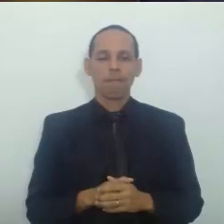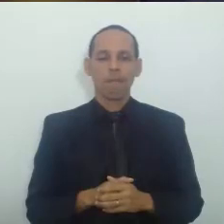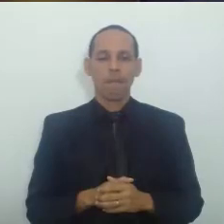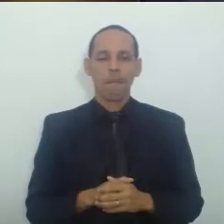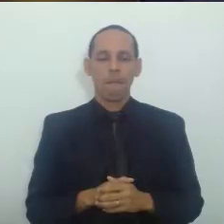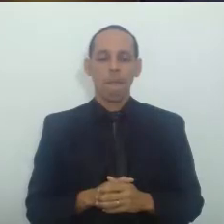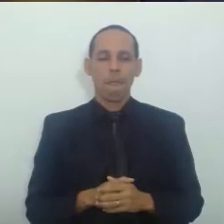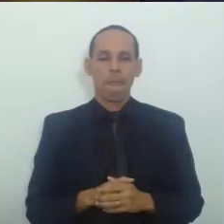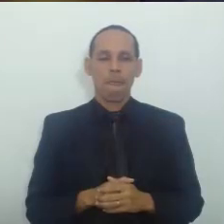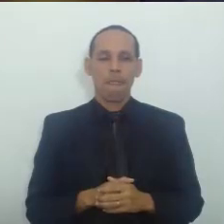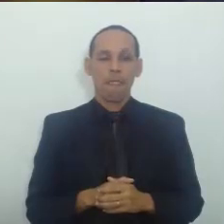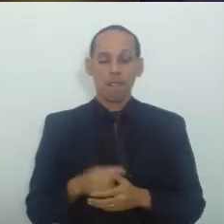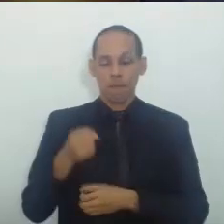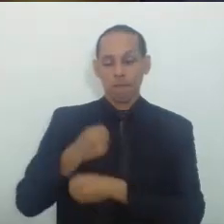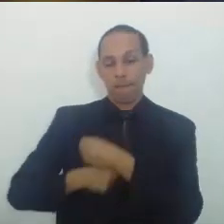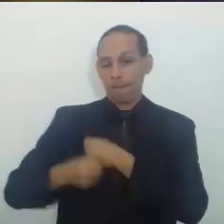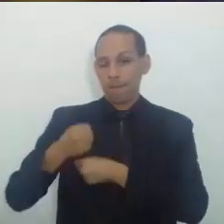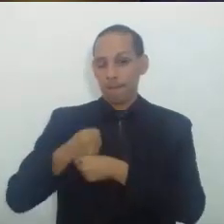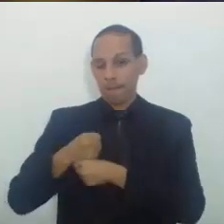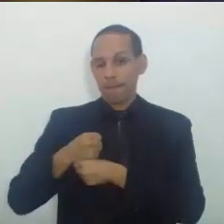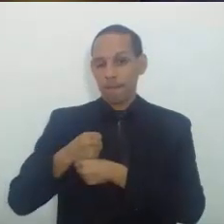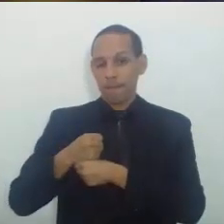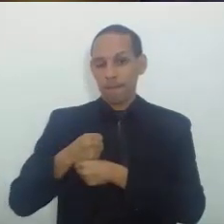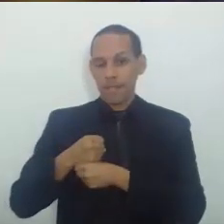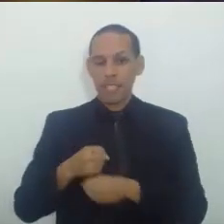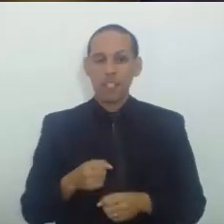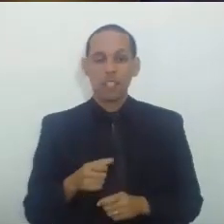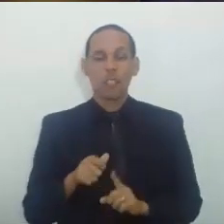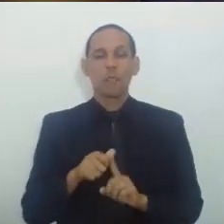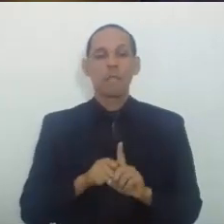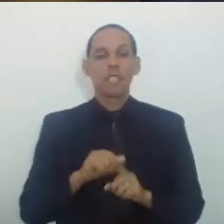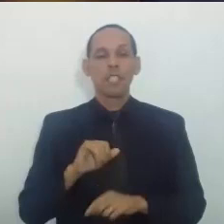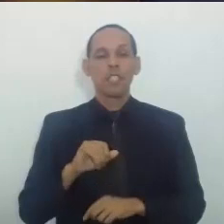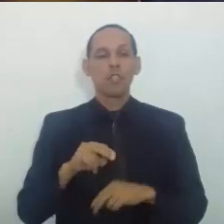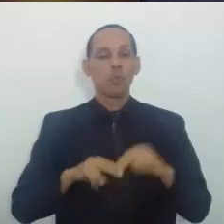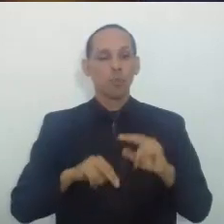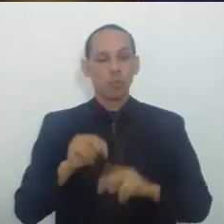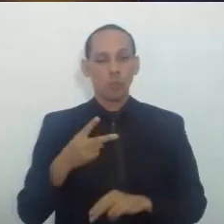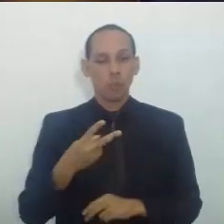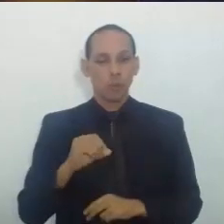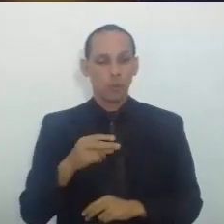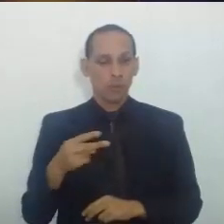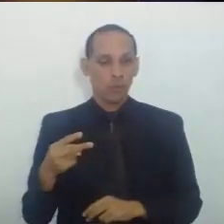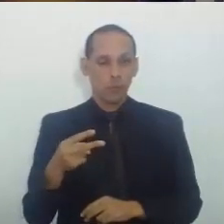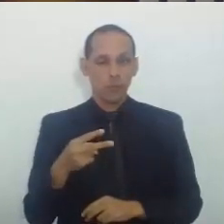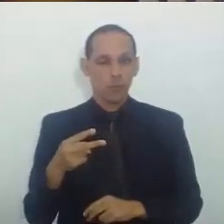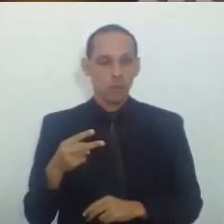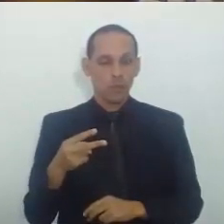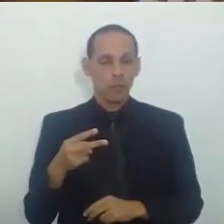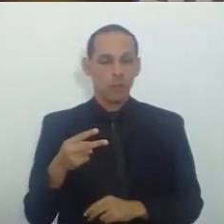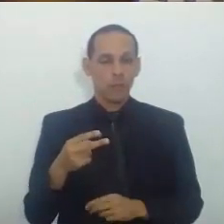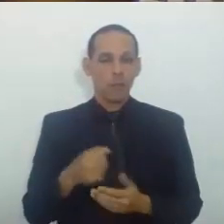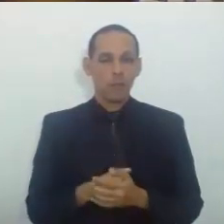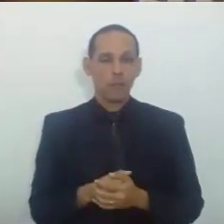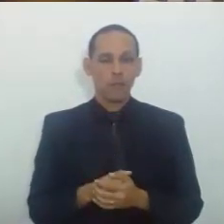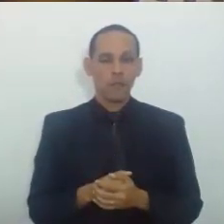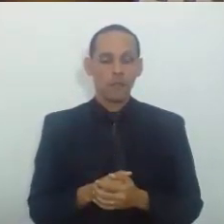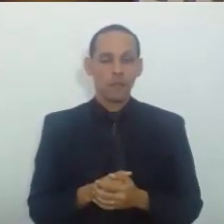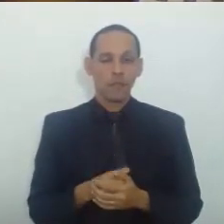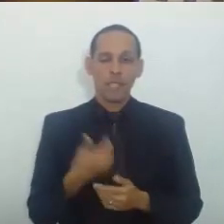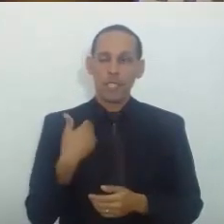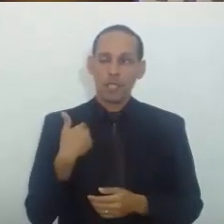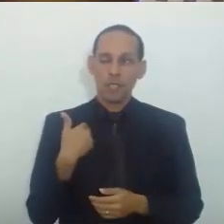No ano passado Em 7 de julho De 2022 Eu concedi Um Agravo de instrumento